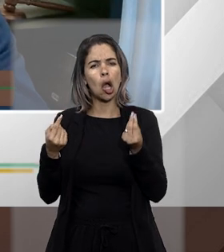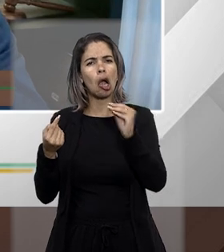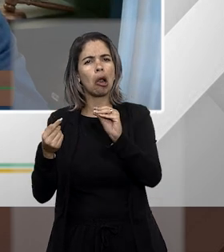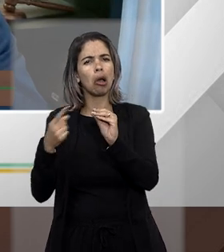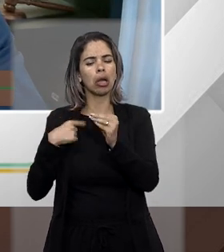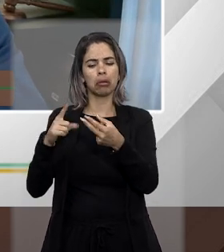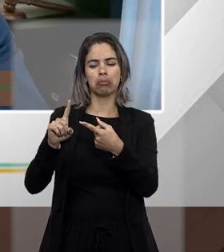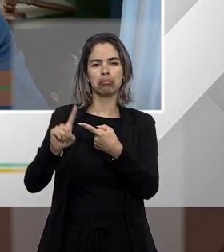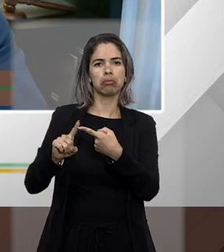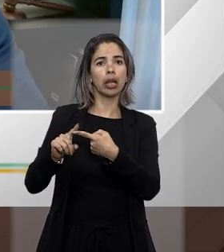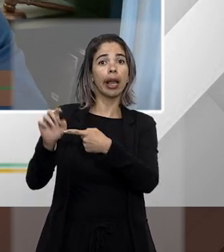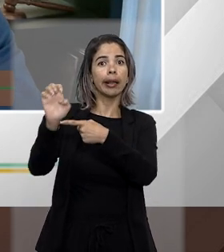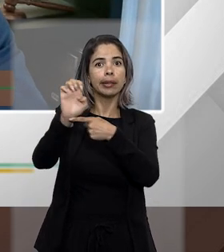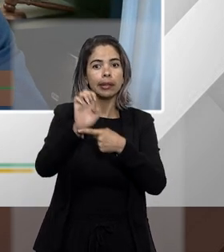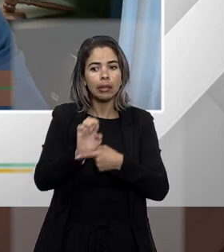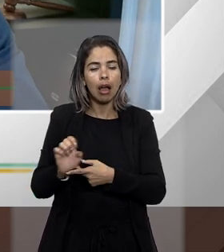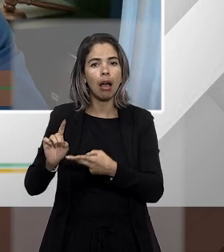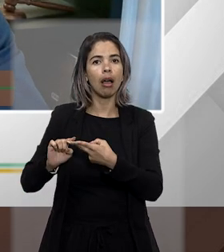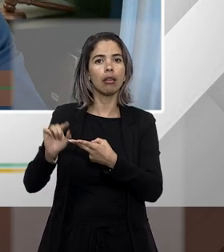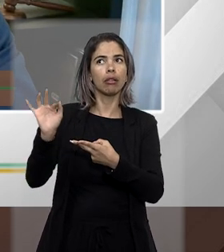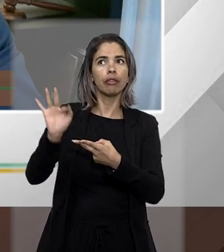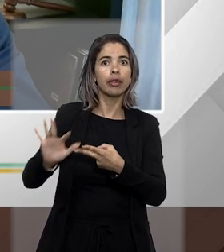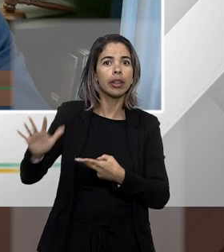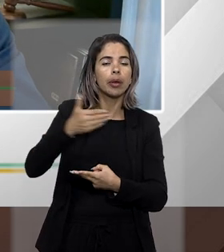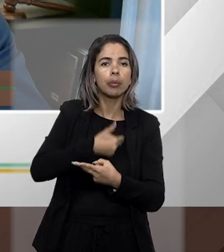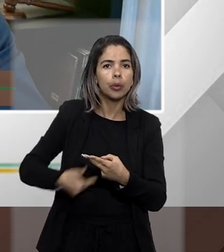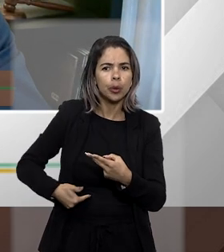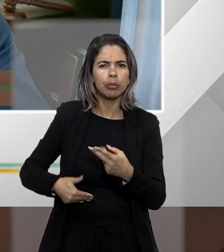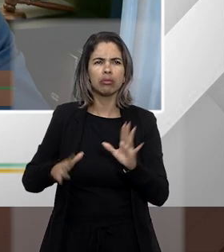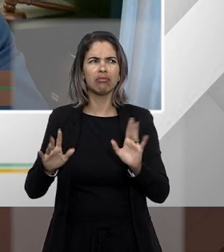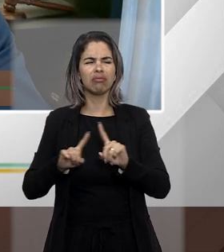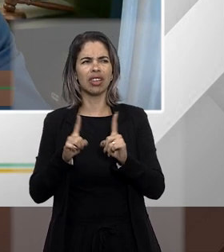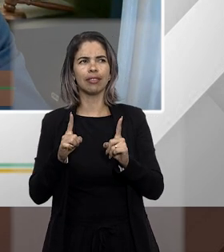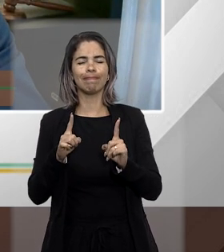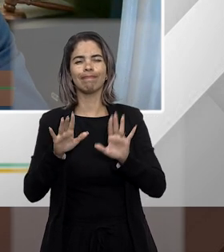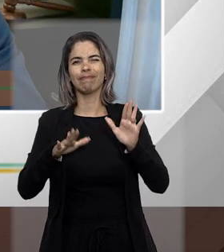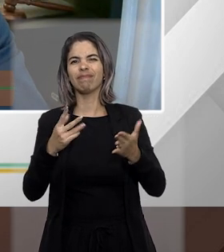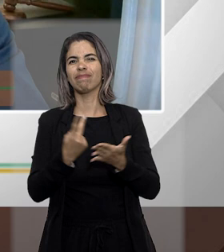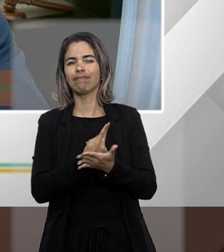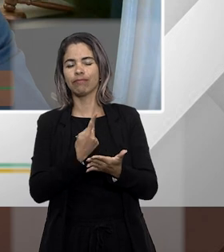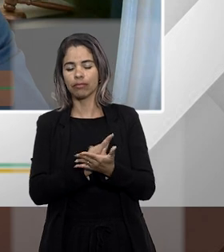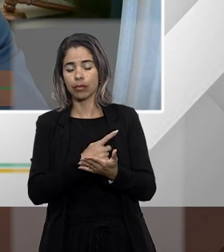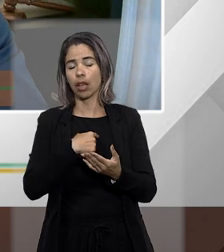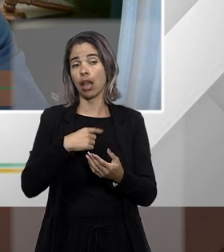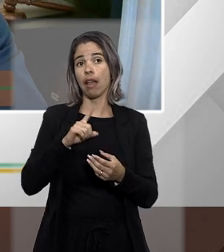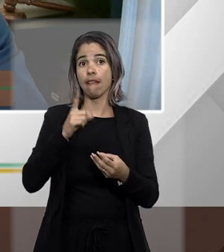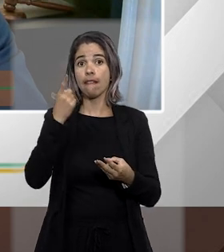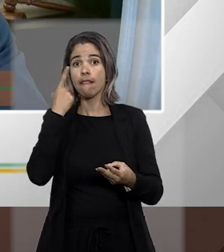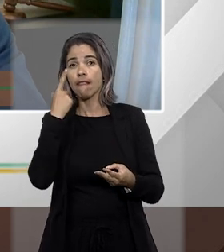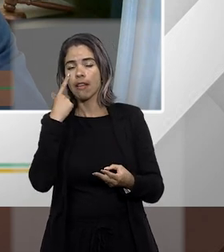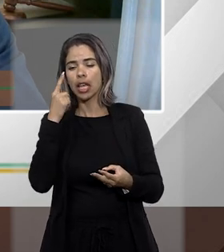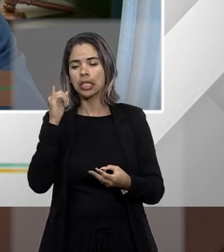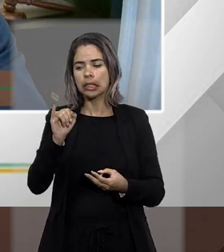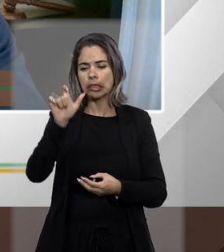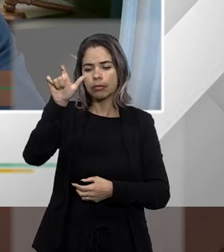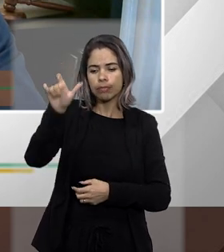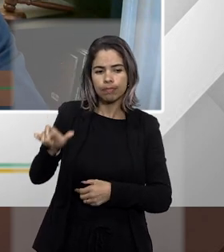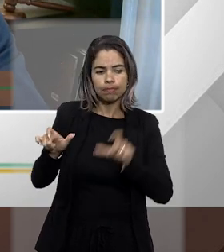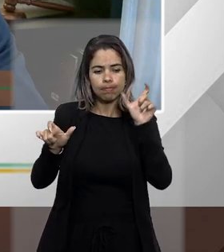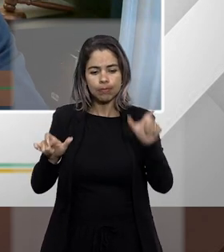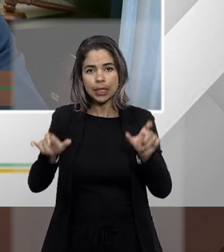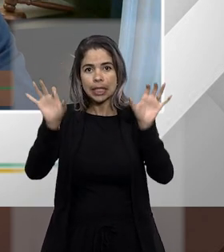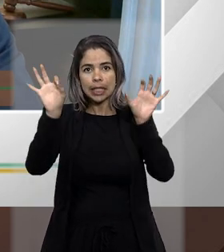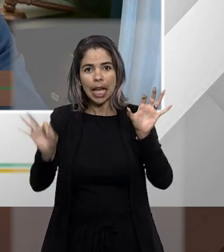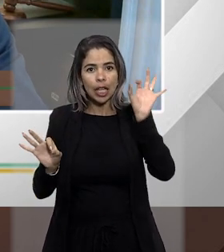autoridade com a atora depois a gente verifica se essa autoridade com a atora está correta e aí não há nenhum